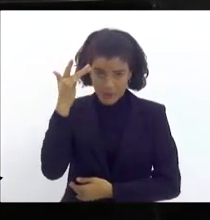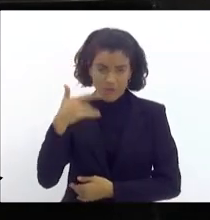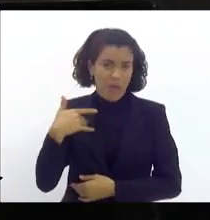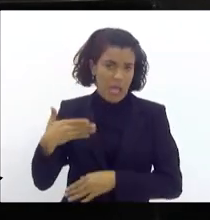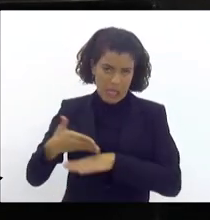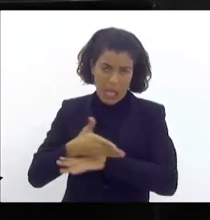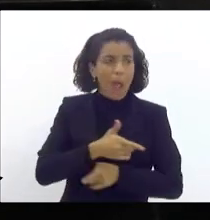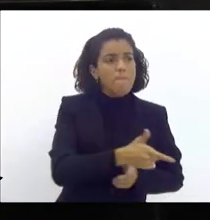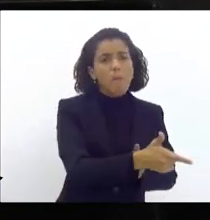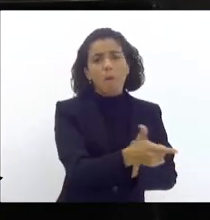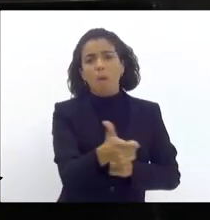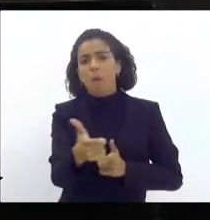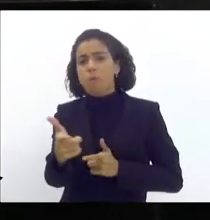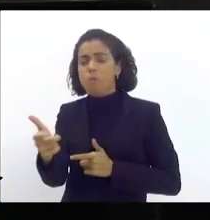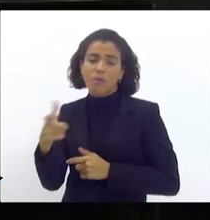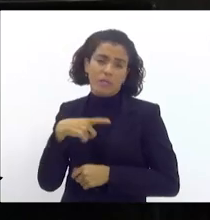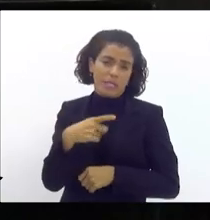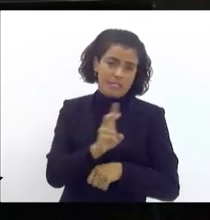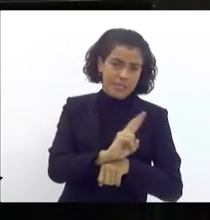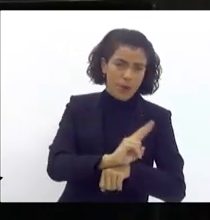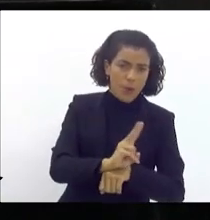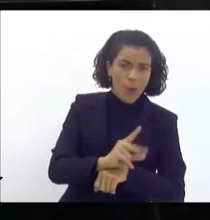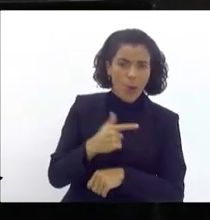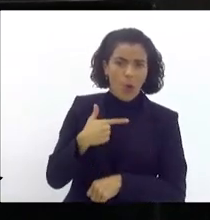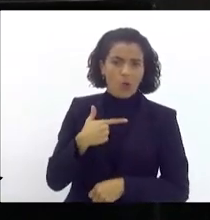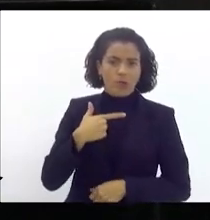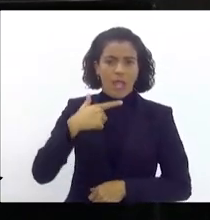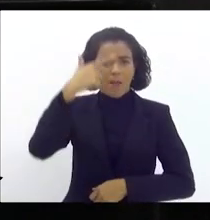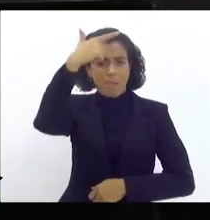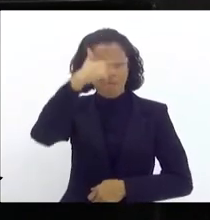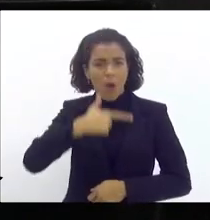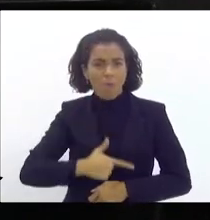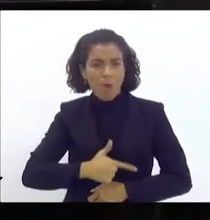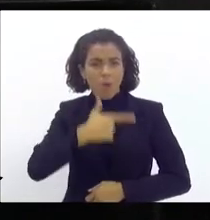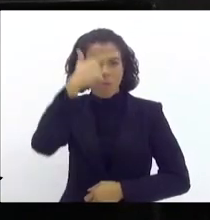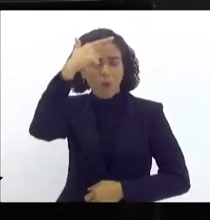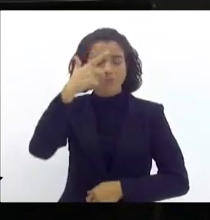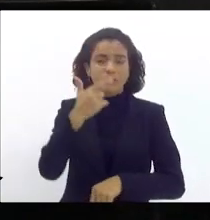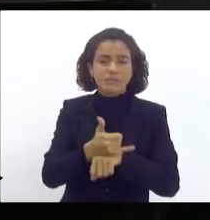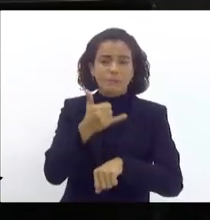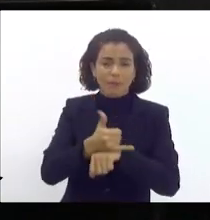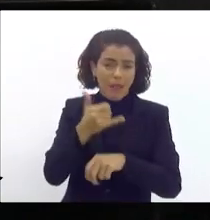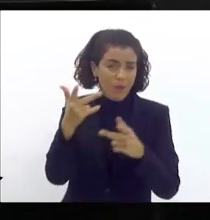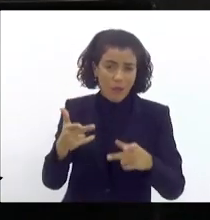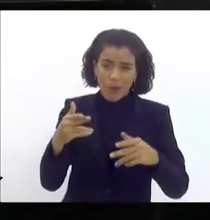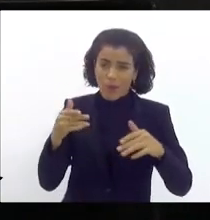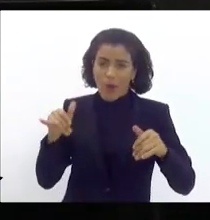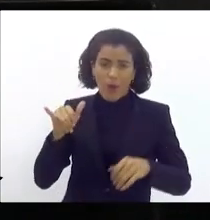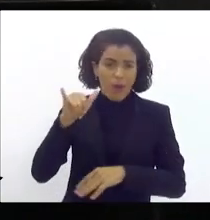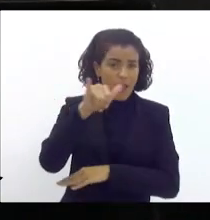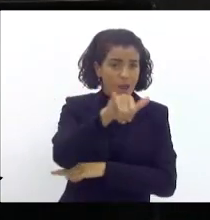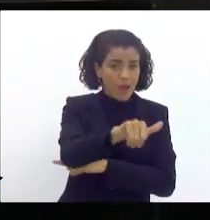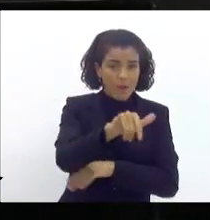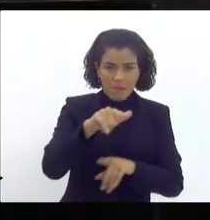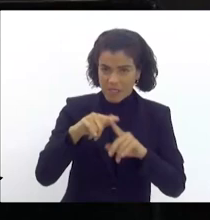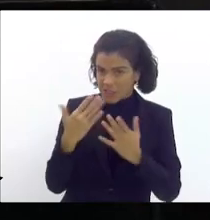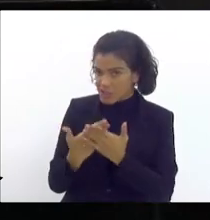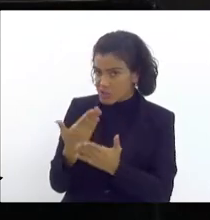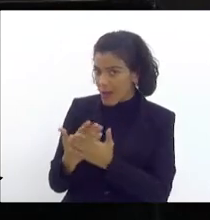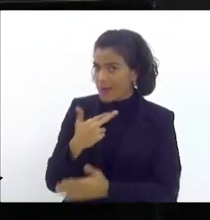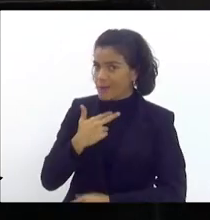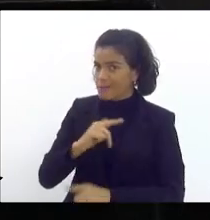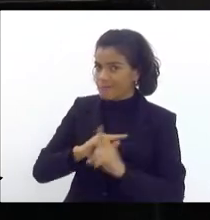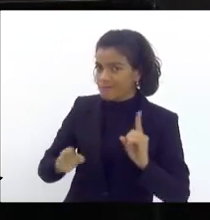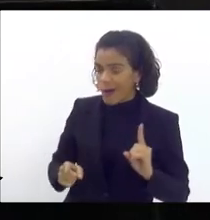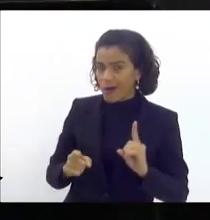atirando aqui na LERJ. É segurança, detector de metal, câmera, é igual aeroportos. Mas o colégio não pode. O colégio